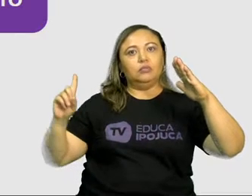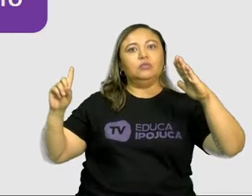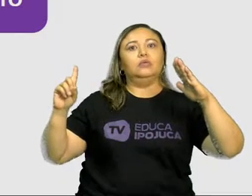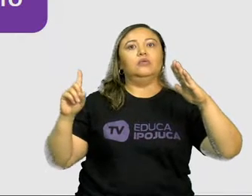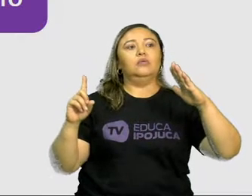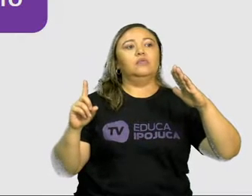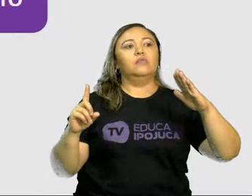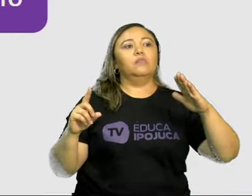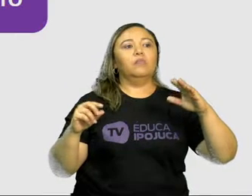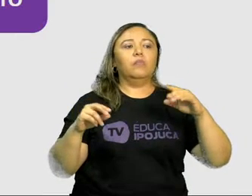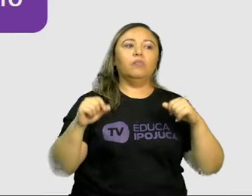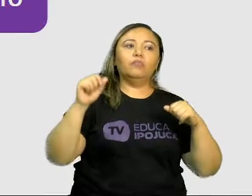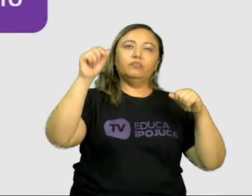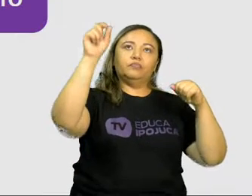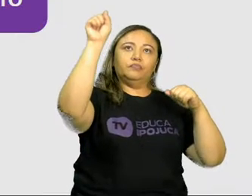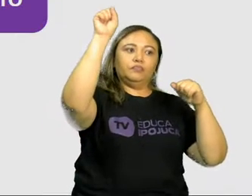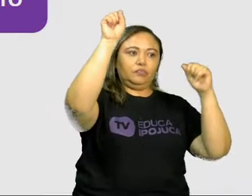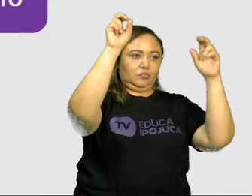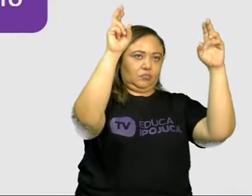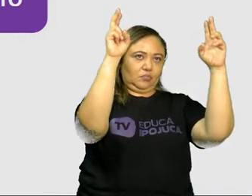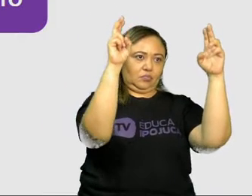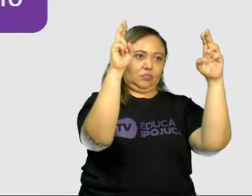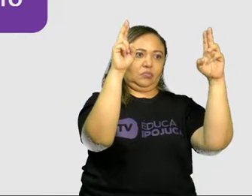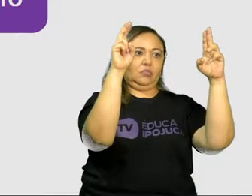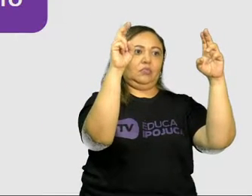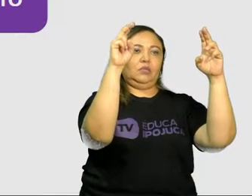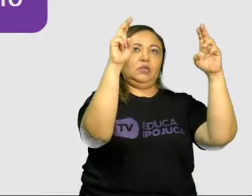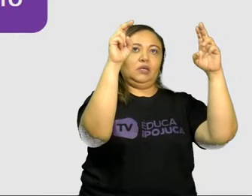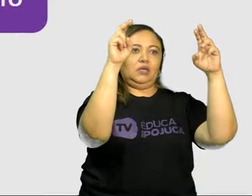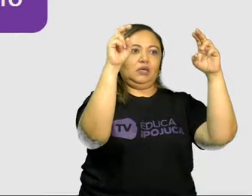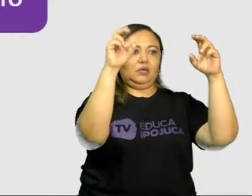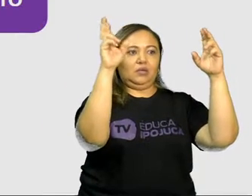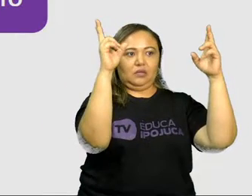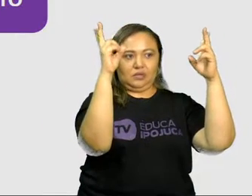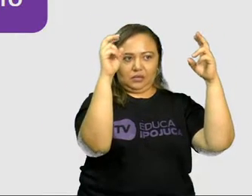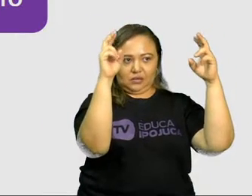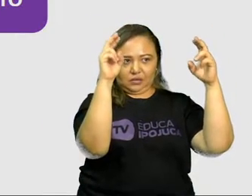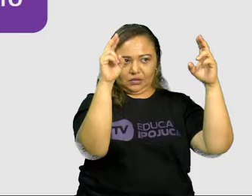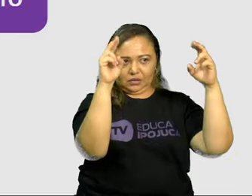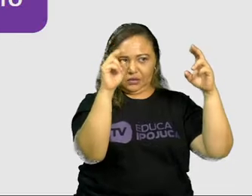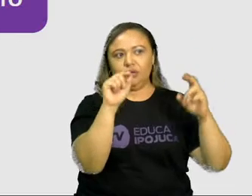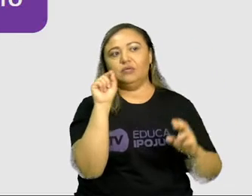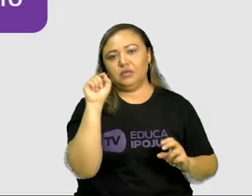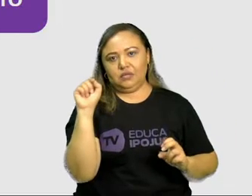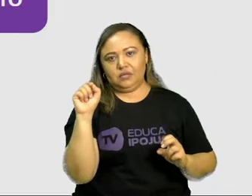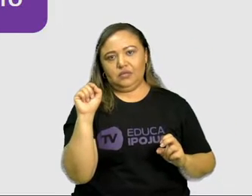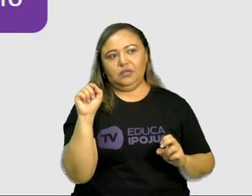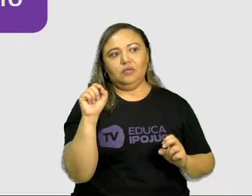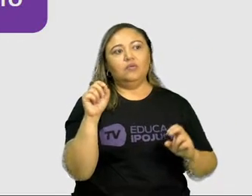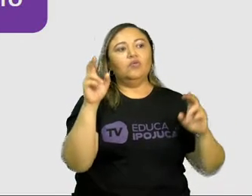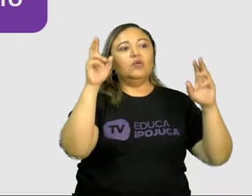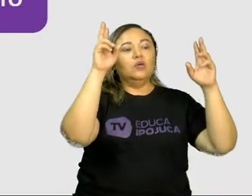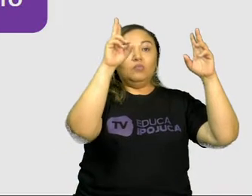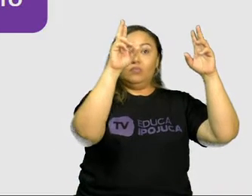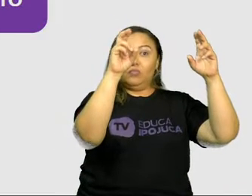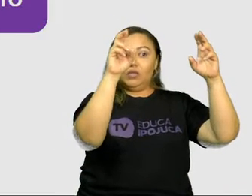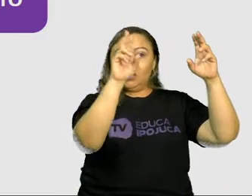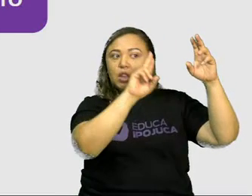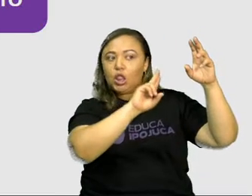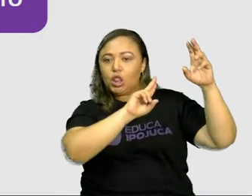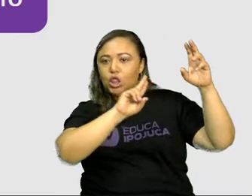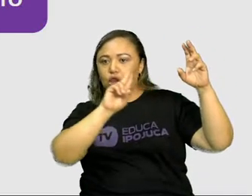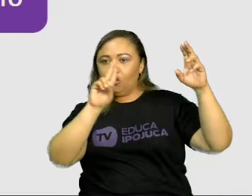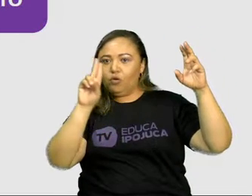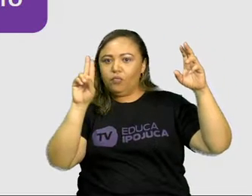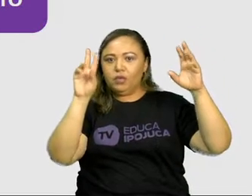E um recorte desse distanciamento social seria o que a gente vai ver a resposta já já. O título é o nome